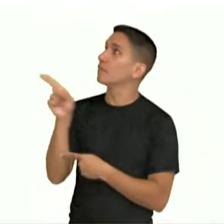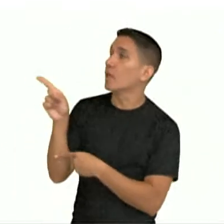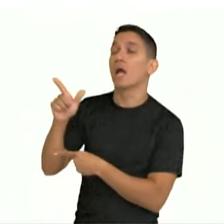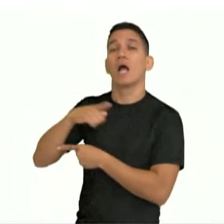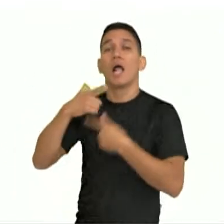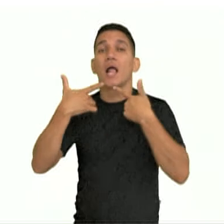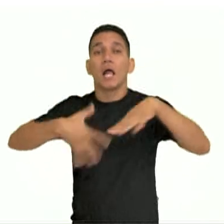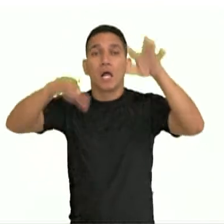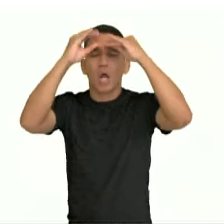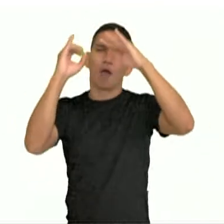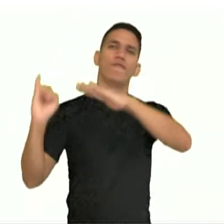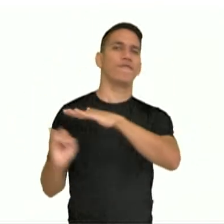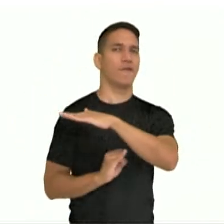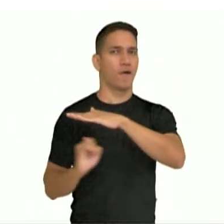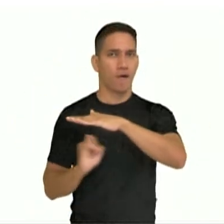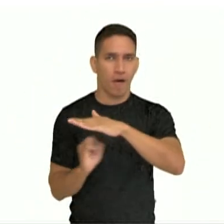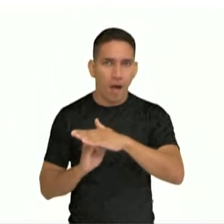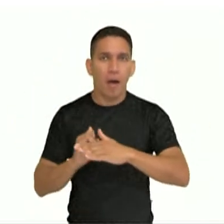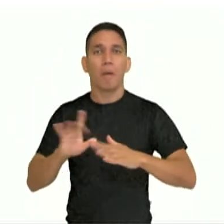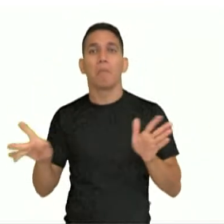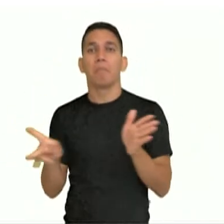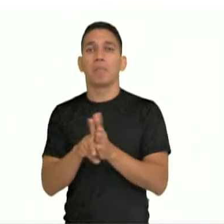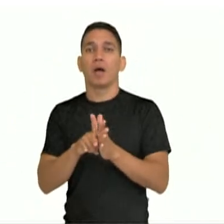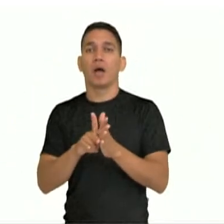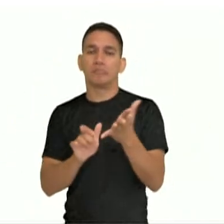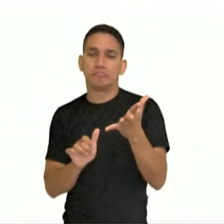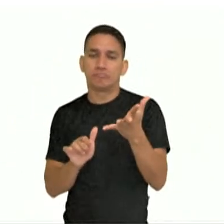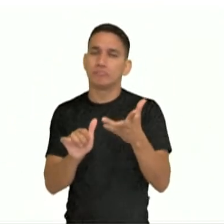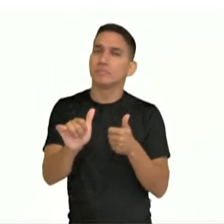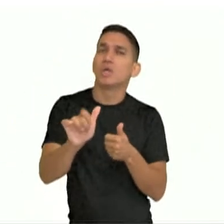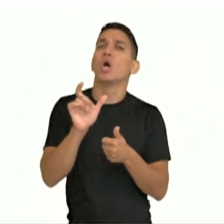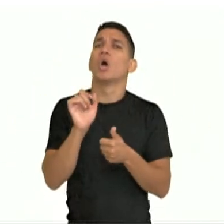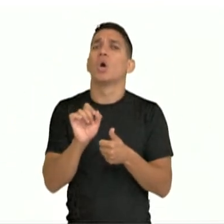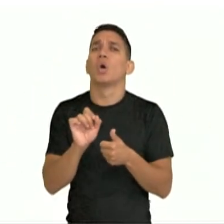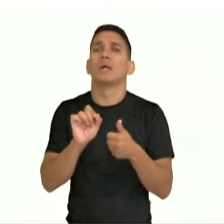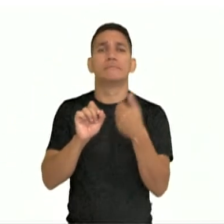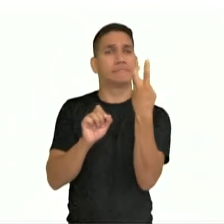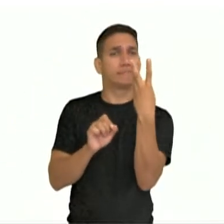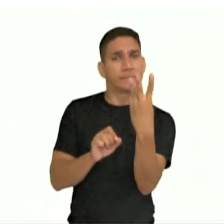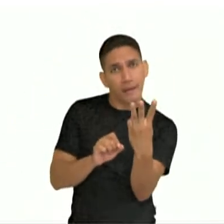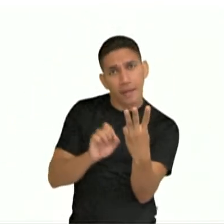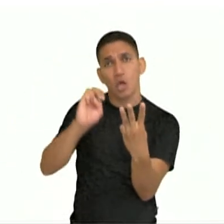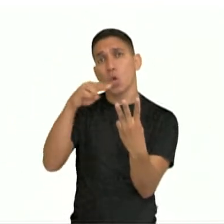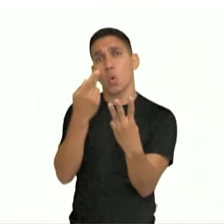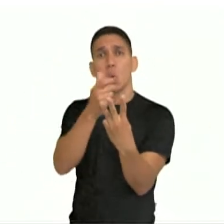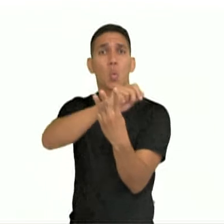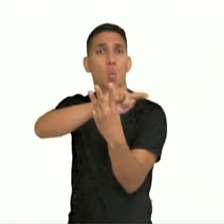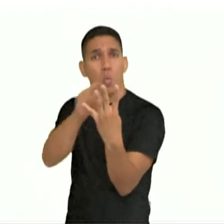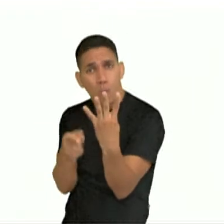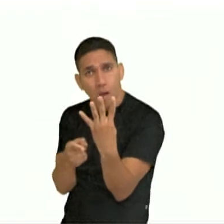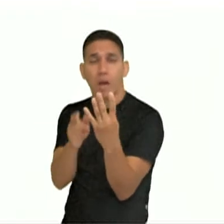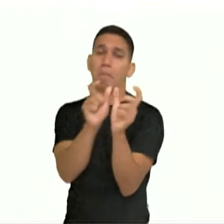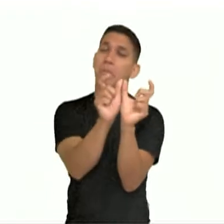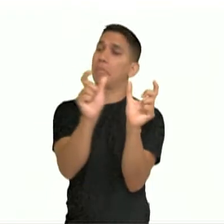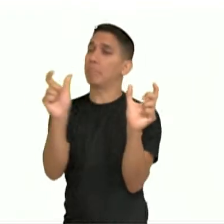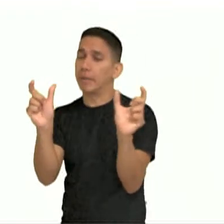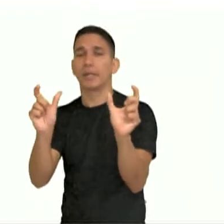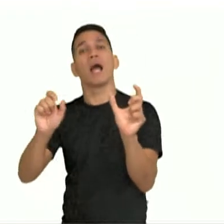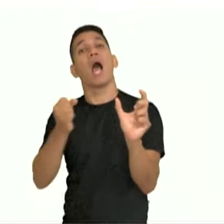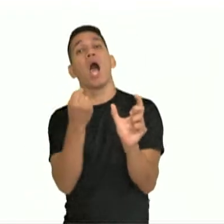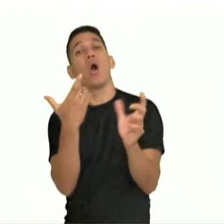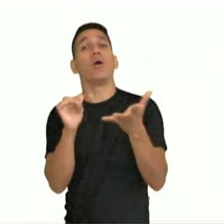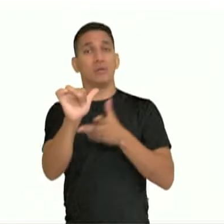bem informal, é composta de três a quatro quadrinhos e alguns